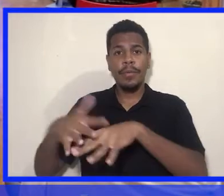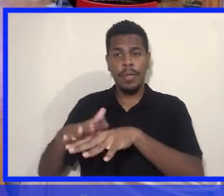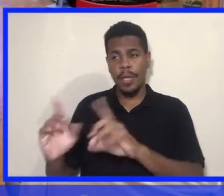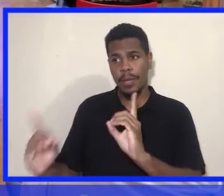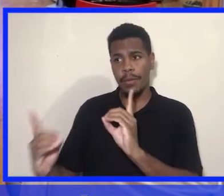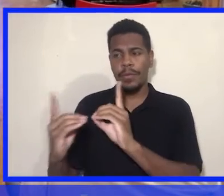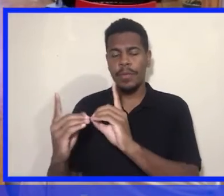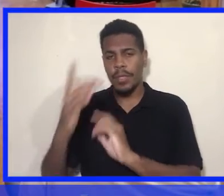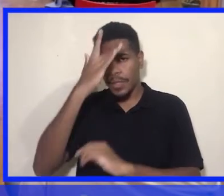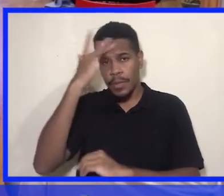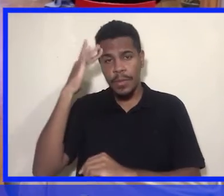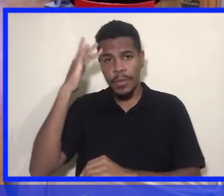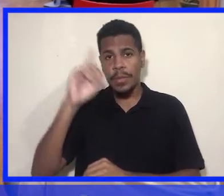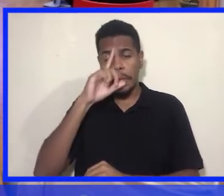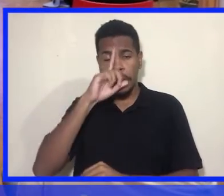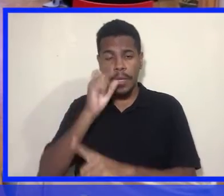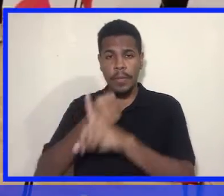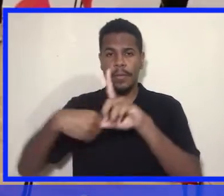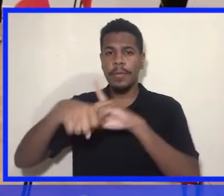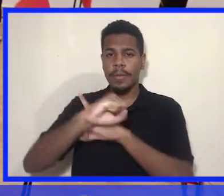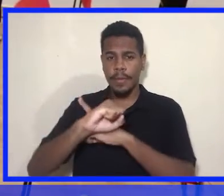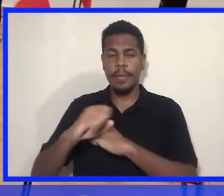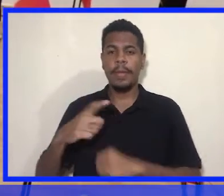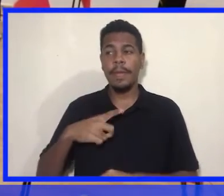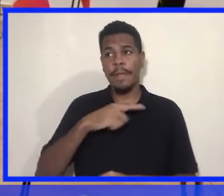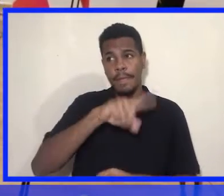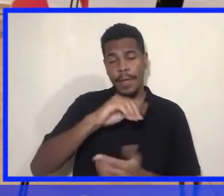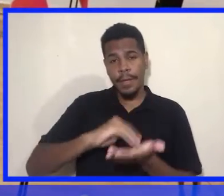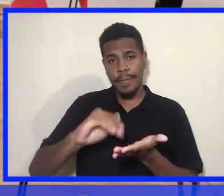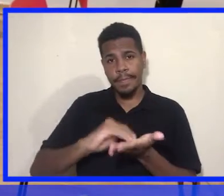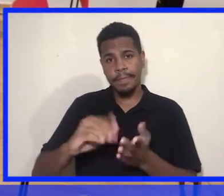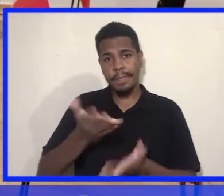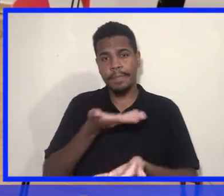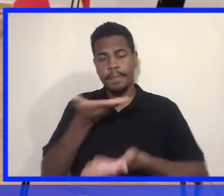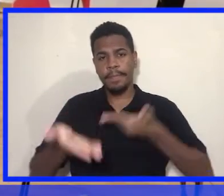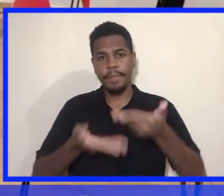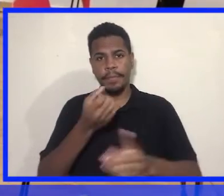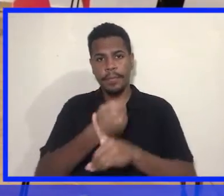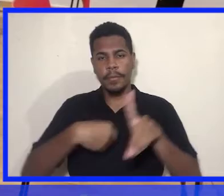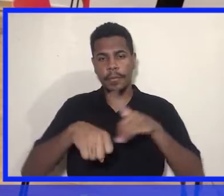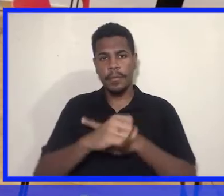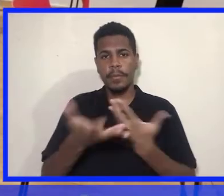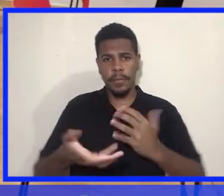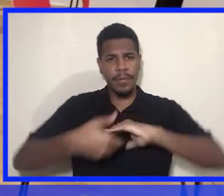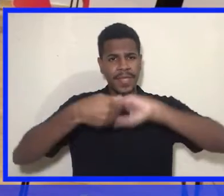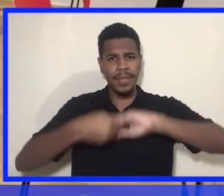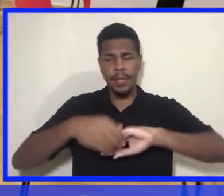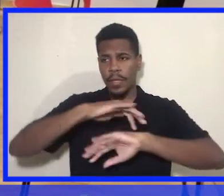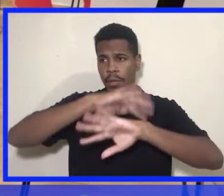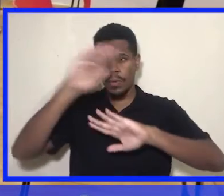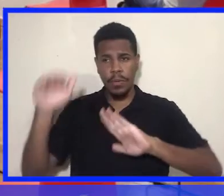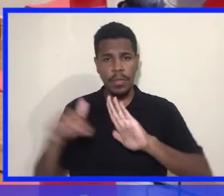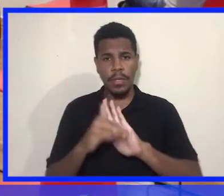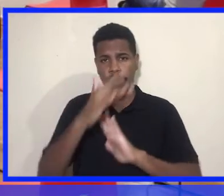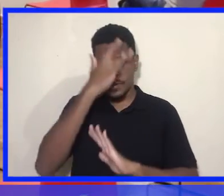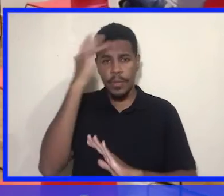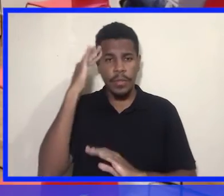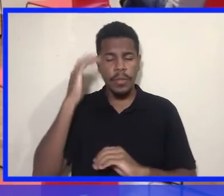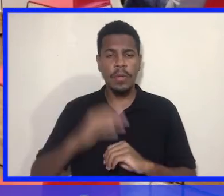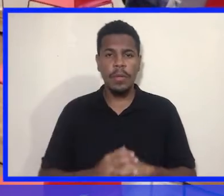para as pessoas em situação de vulnerabilidade que frequentam a Secretaria de Assistência Social. Cumprimentar todos os envolvidos.